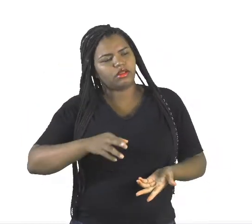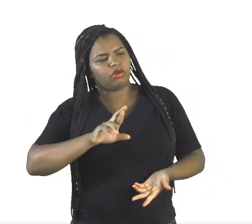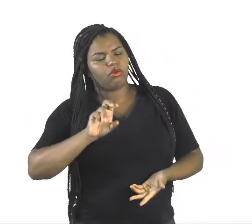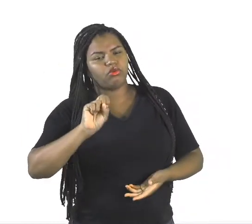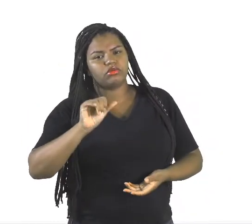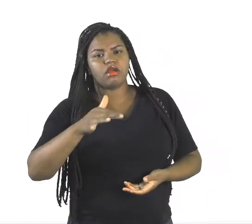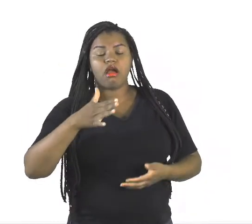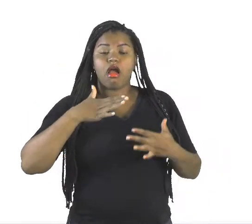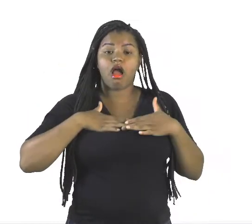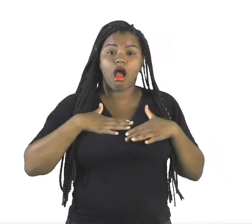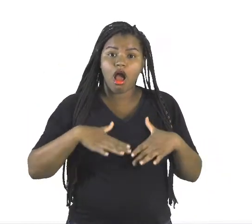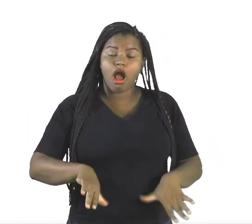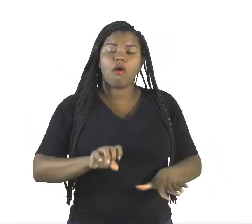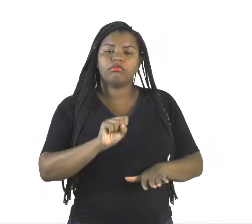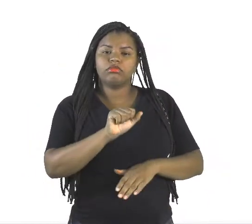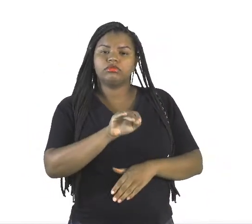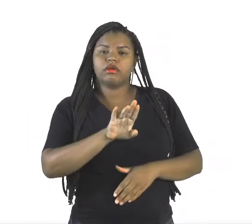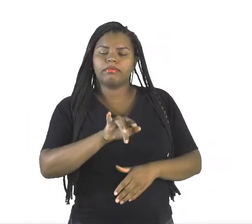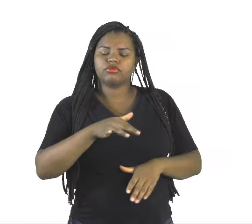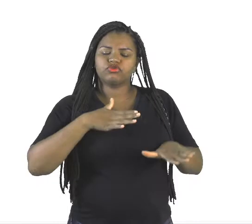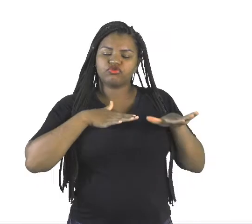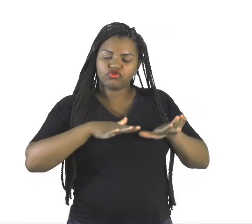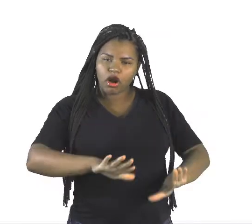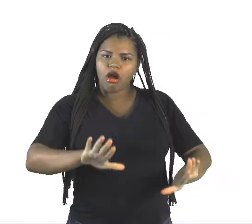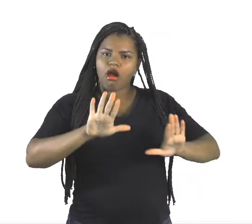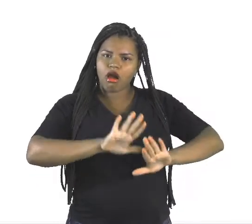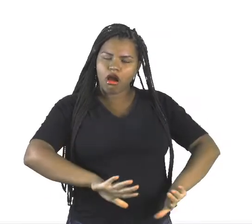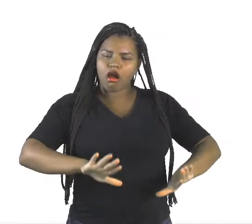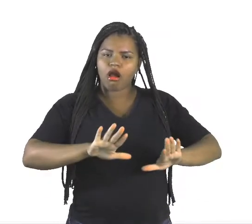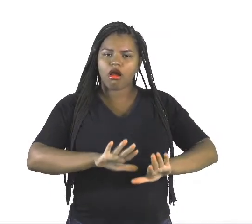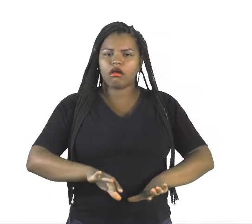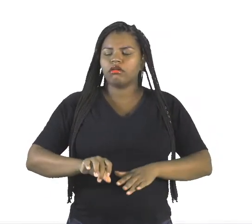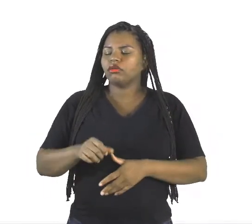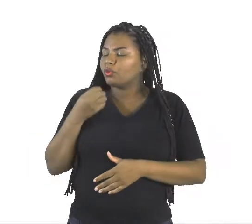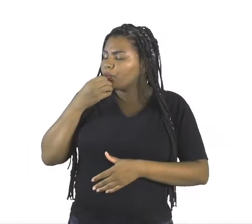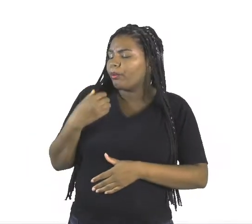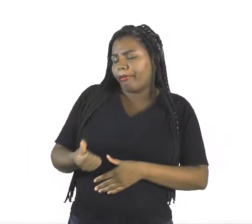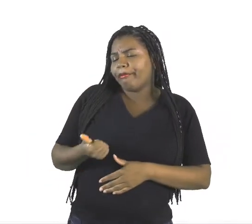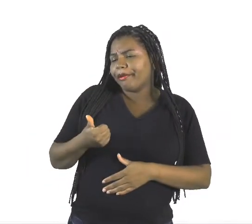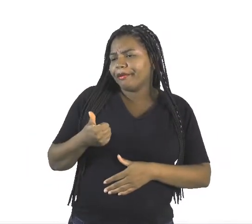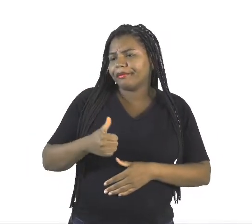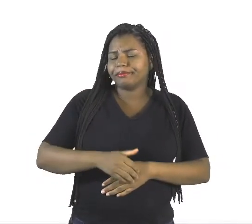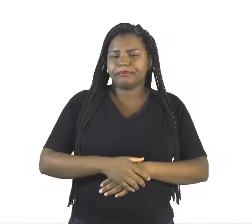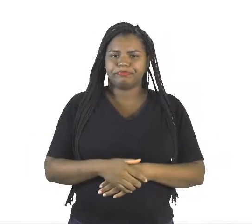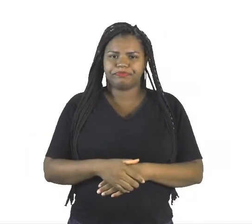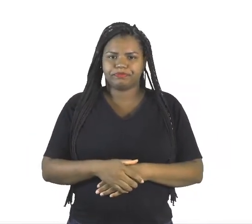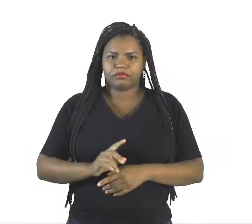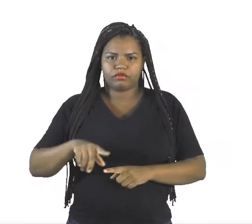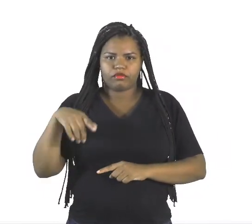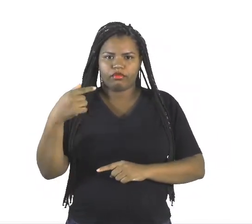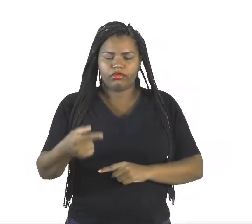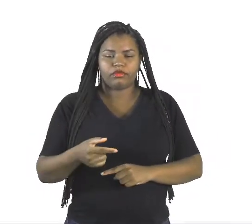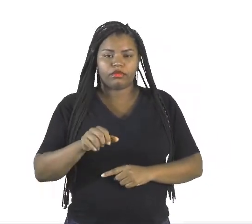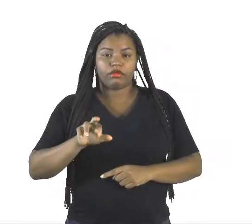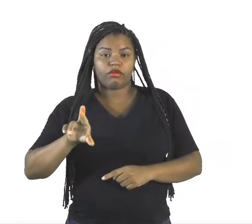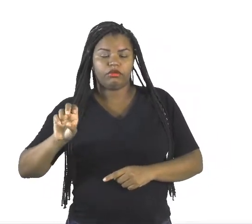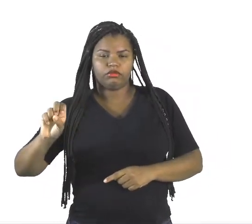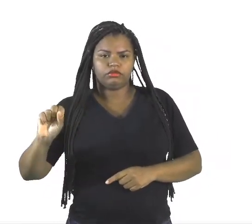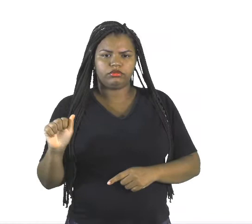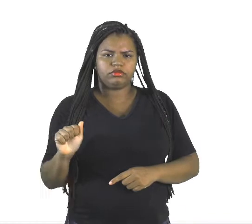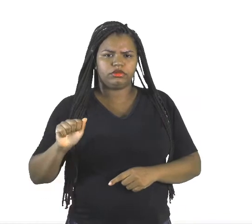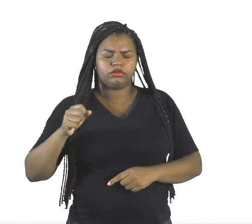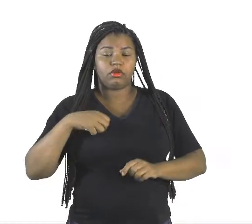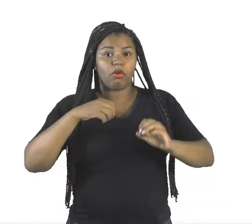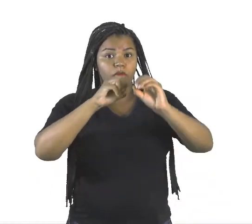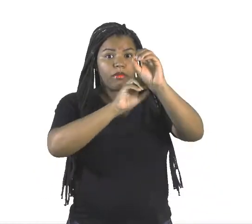Calma, Sabino. Mais devagar. Sabino. Tudo bem. Próximo. Rosa. O sinal,